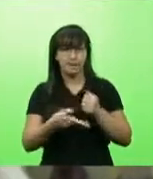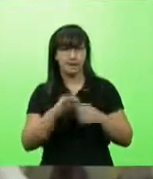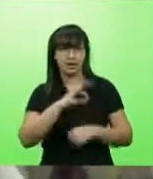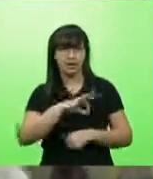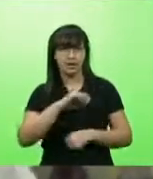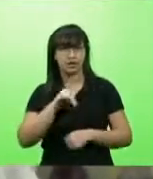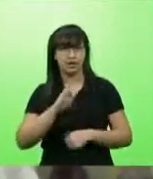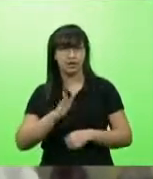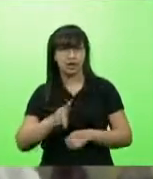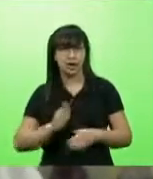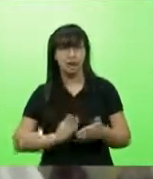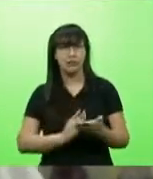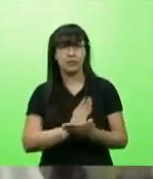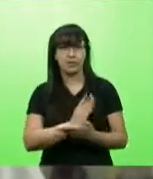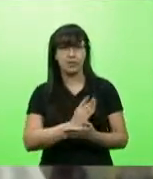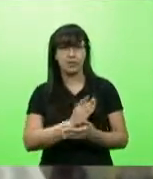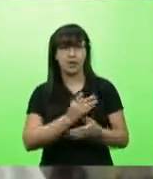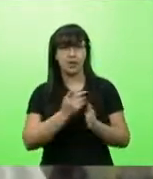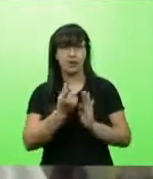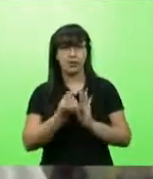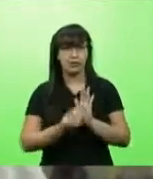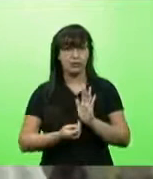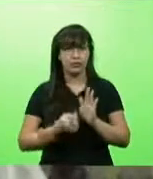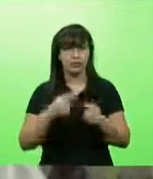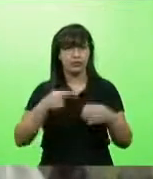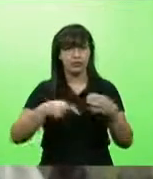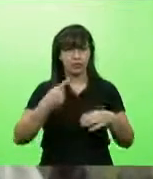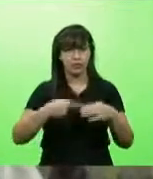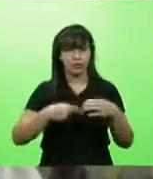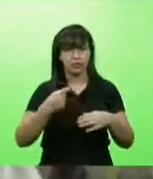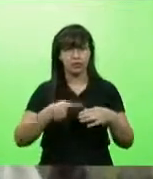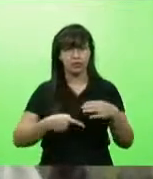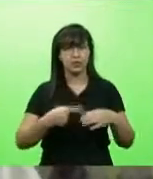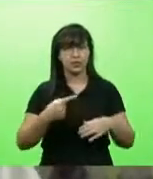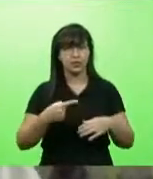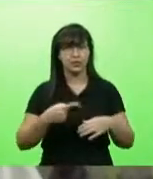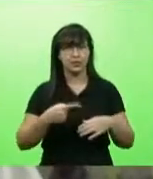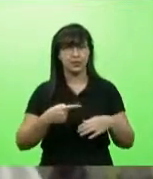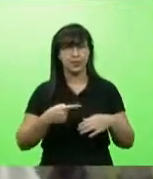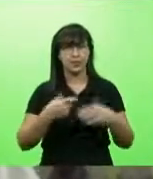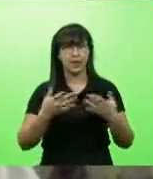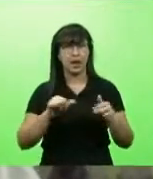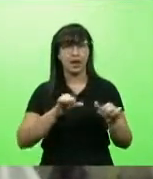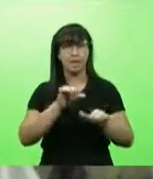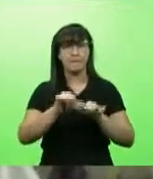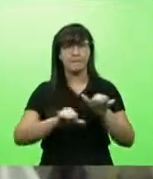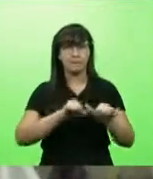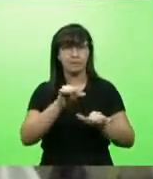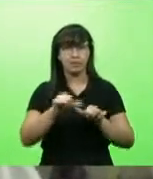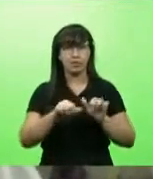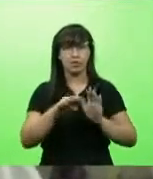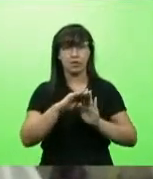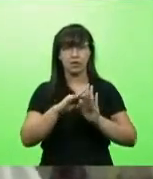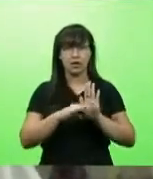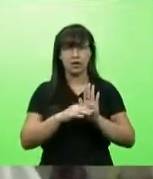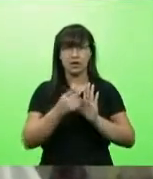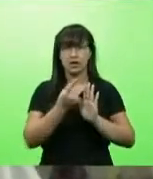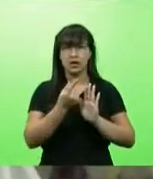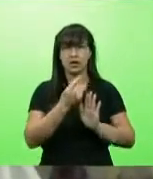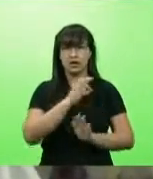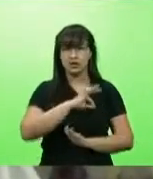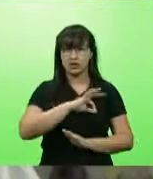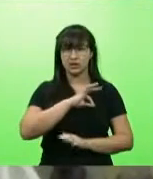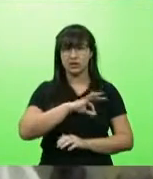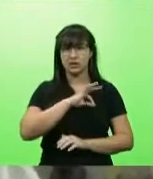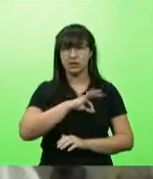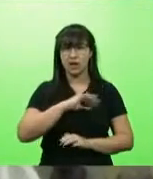aprovado na Comissão de Finanças, só a título de informação. Ele altera as faixas salariais, a